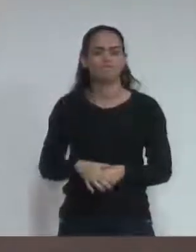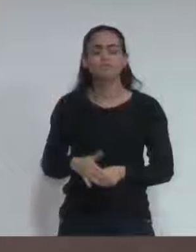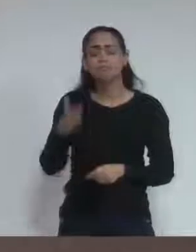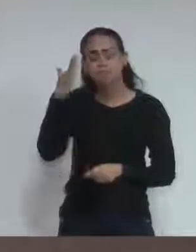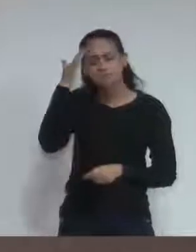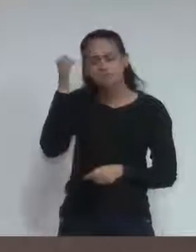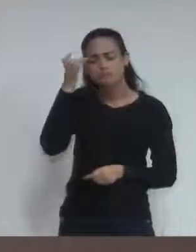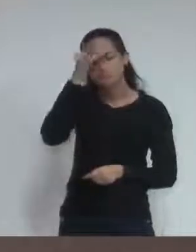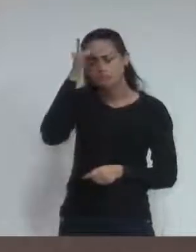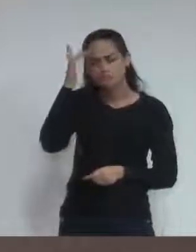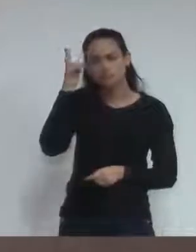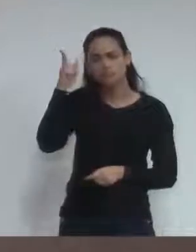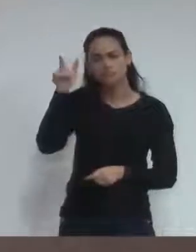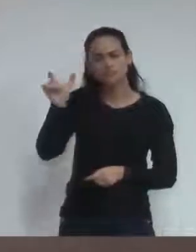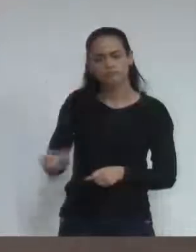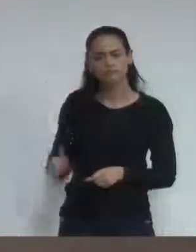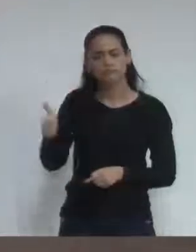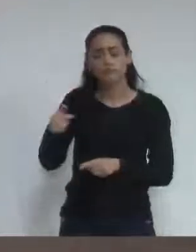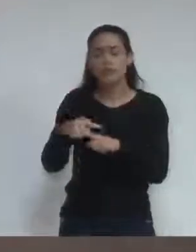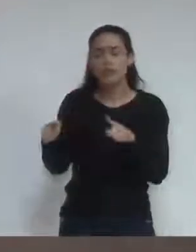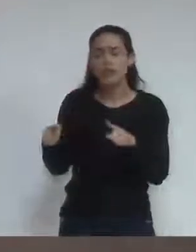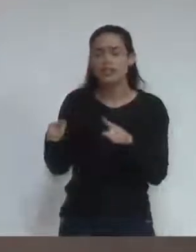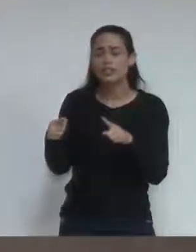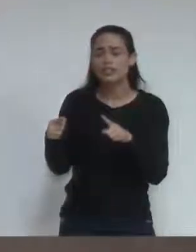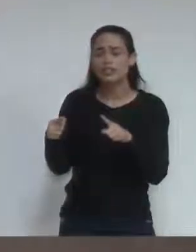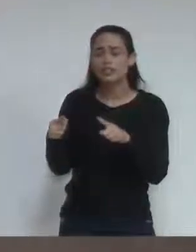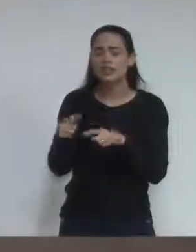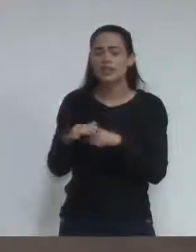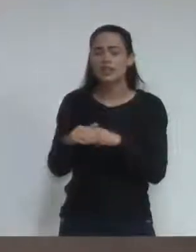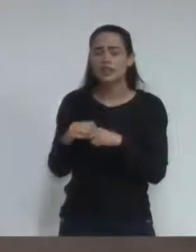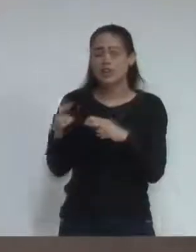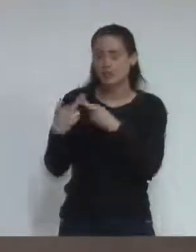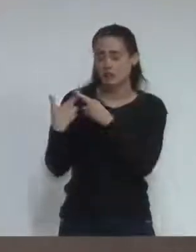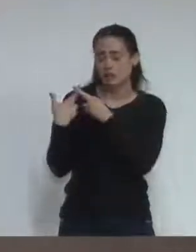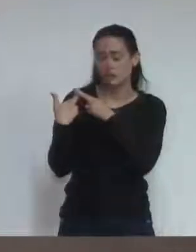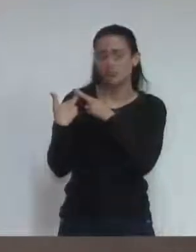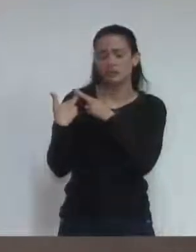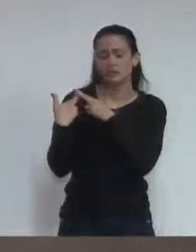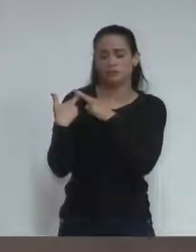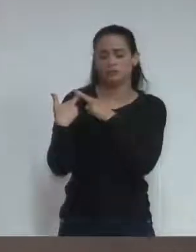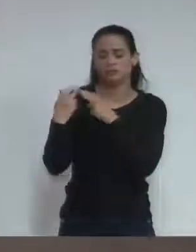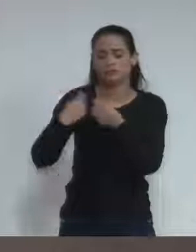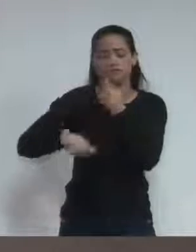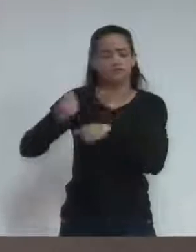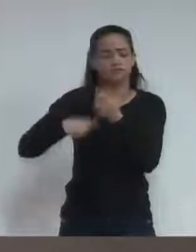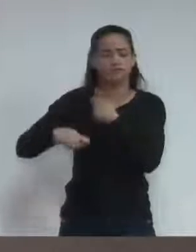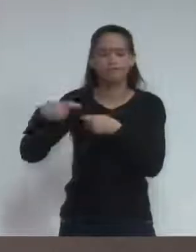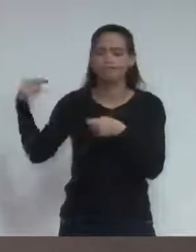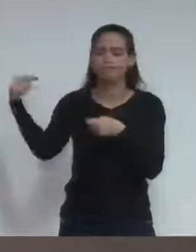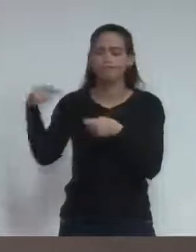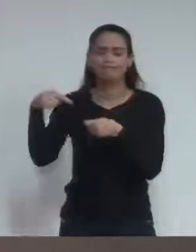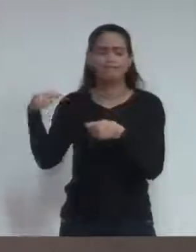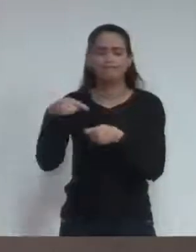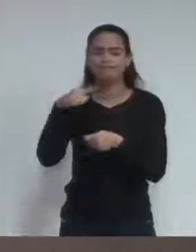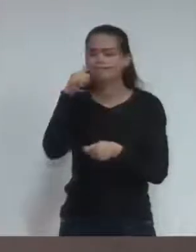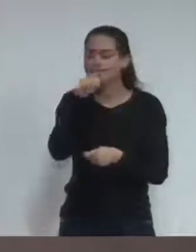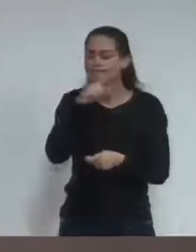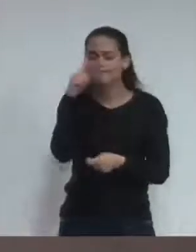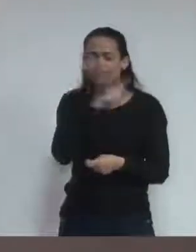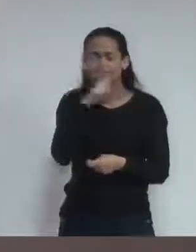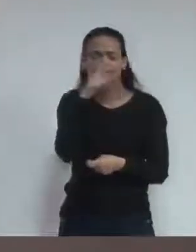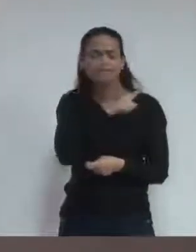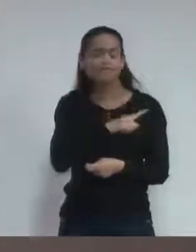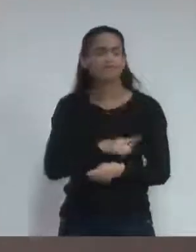isso. Agora, o gestor do município de Vinhedo é uma tragédia. Infelizmente, é uma tragédia. Olha o